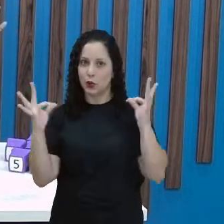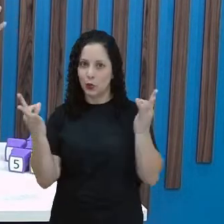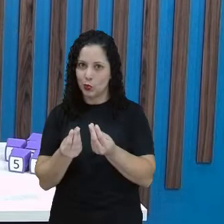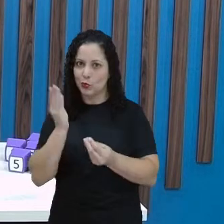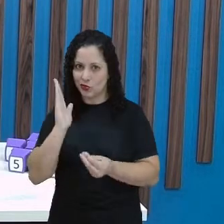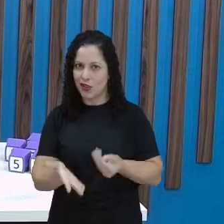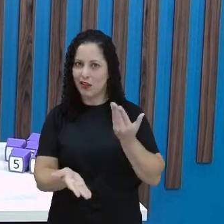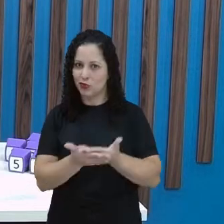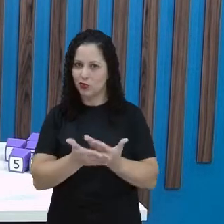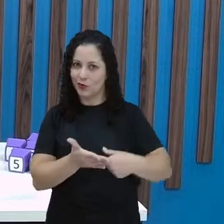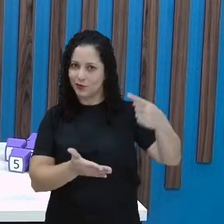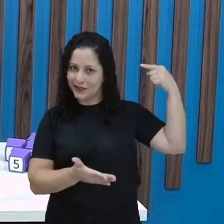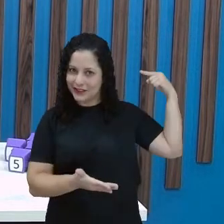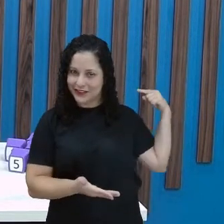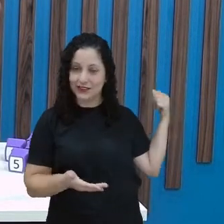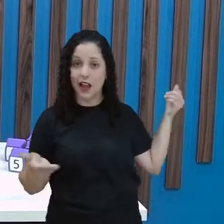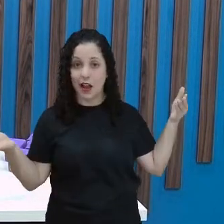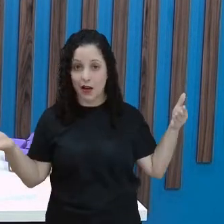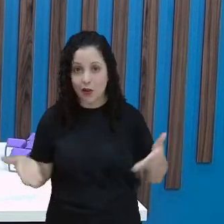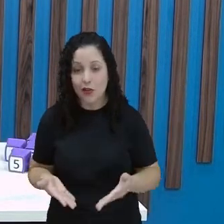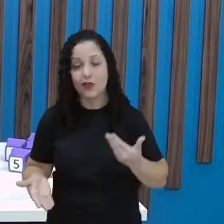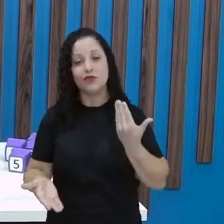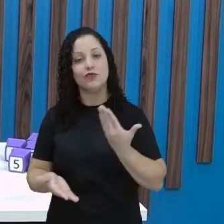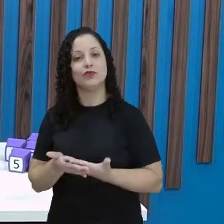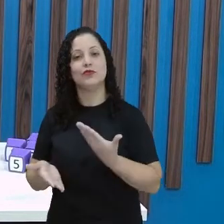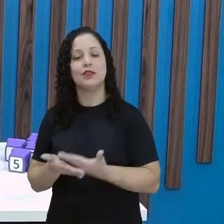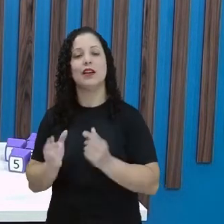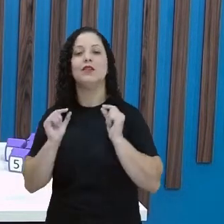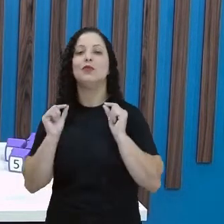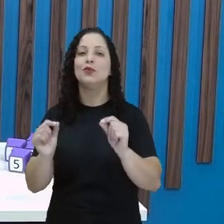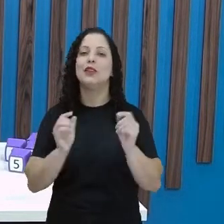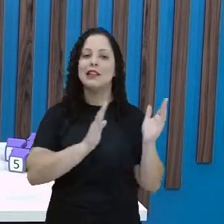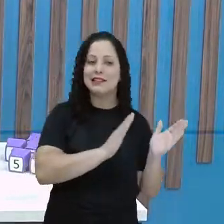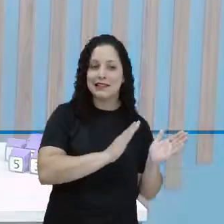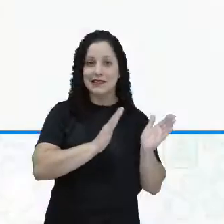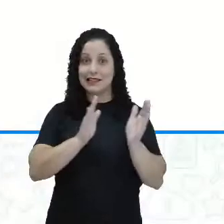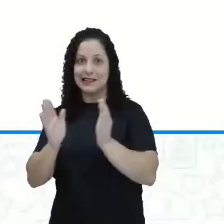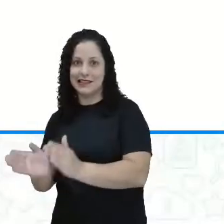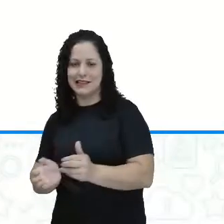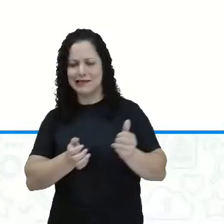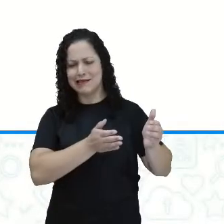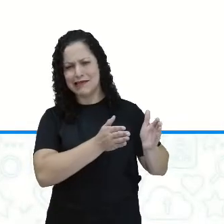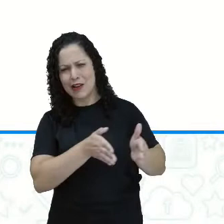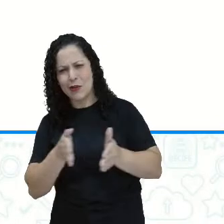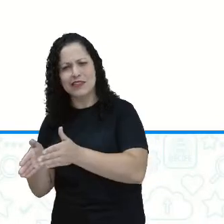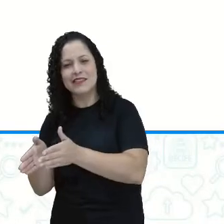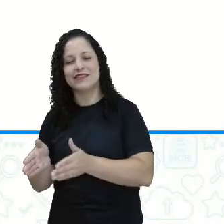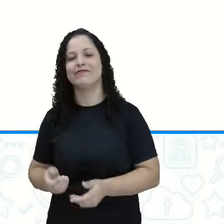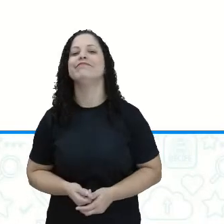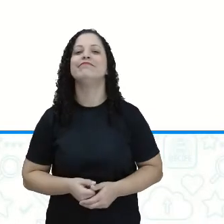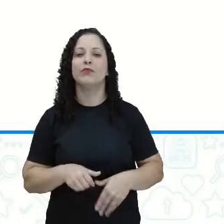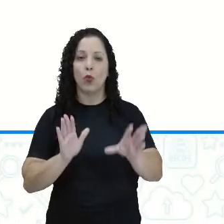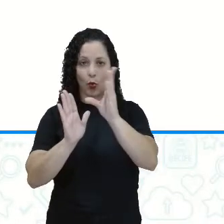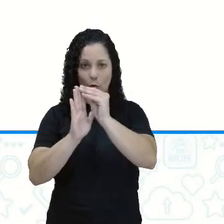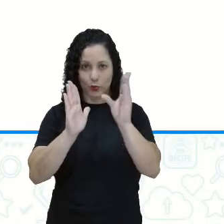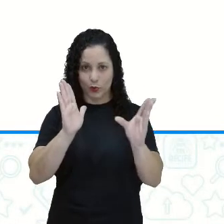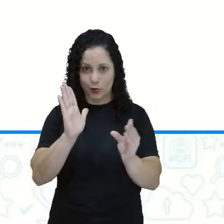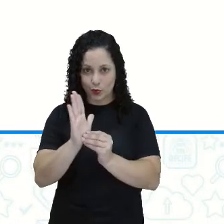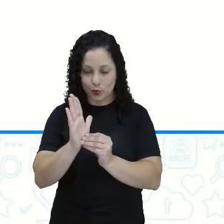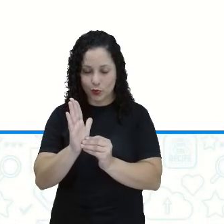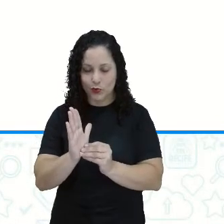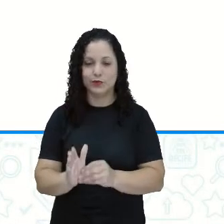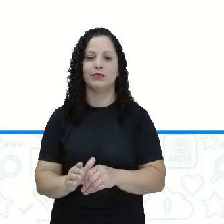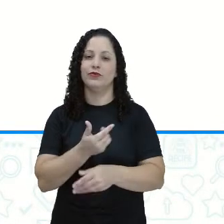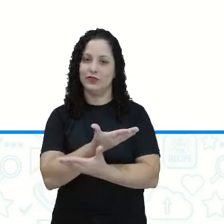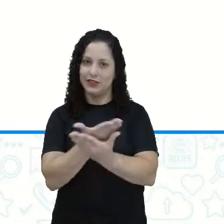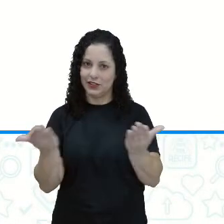gente já viu. E hoje a gente vai trabalhar sequência novamente, porque estamos no caderno do Aprender Sempre, né? Vocês receberam